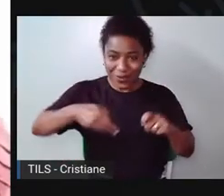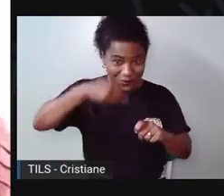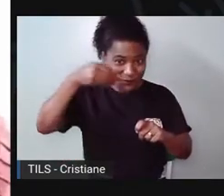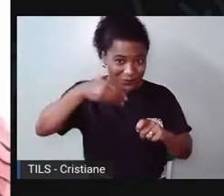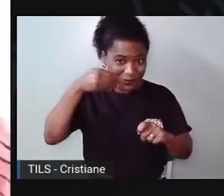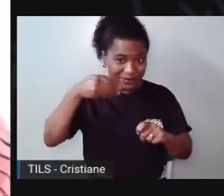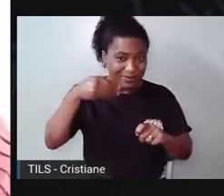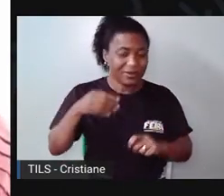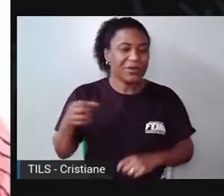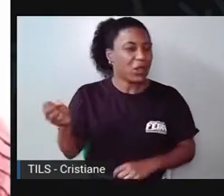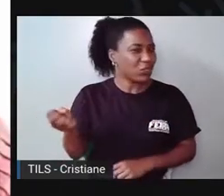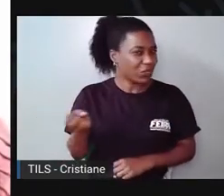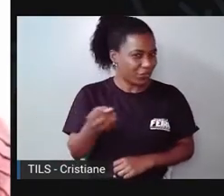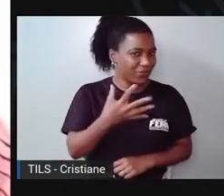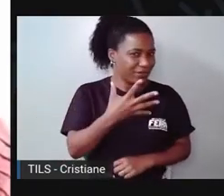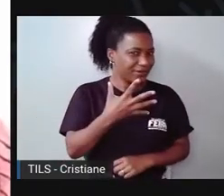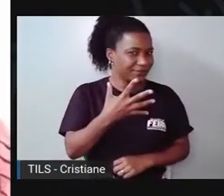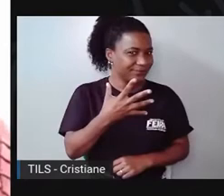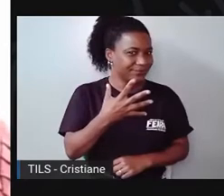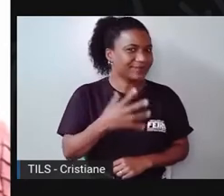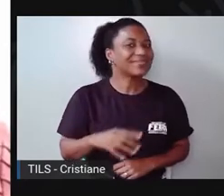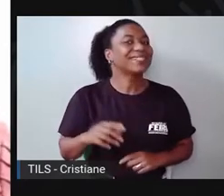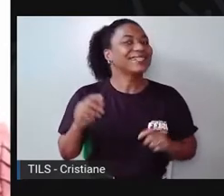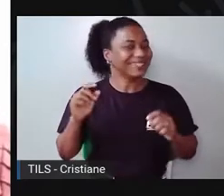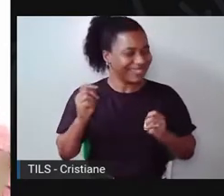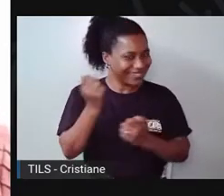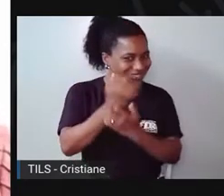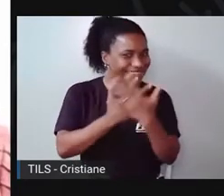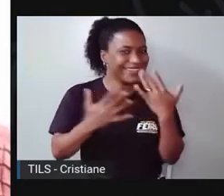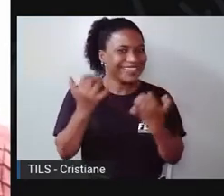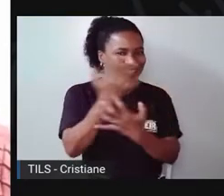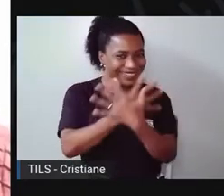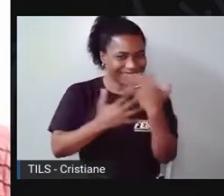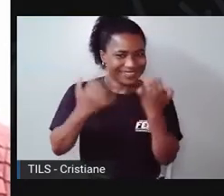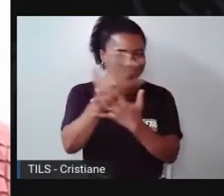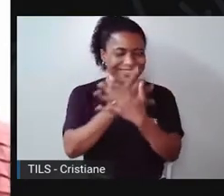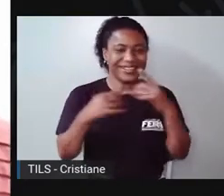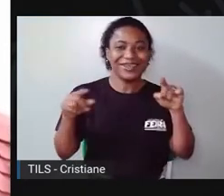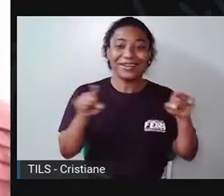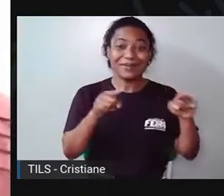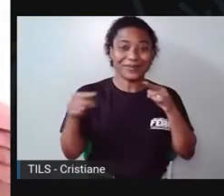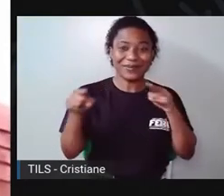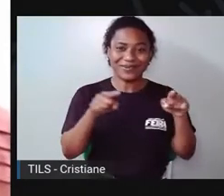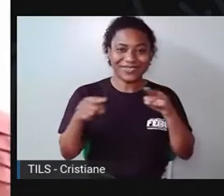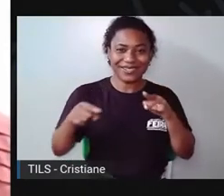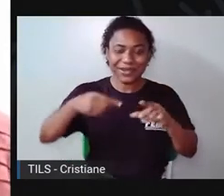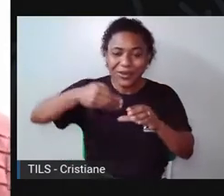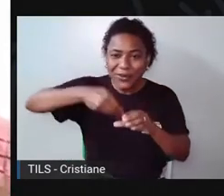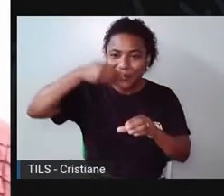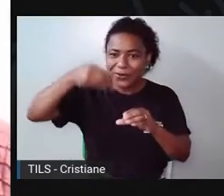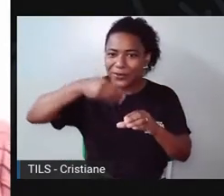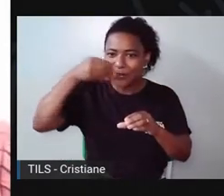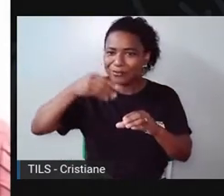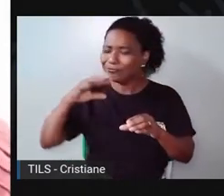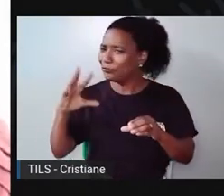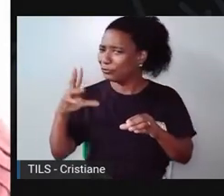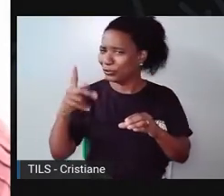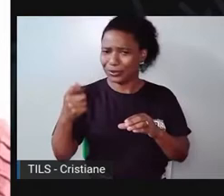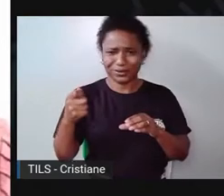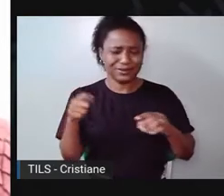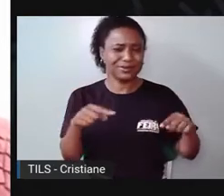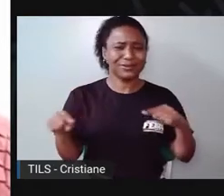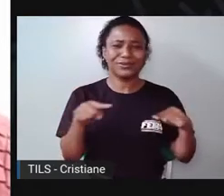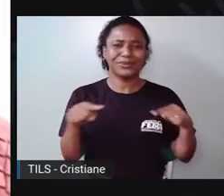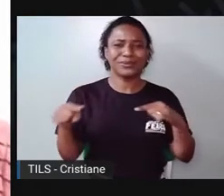Tem uma música que a gente consegue fazer música com colheres. Aliás, todas as músicas, todos os ritmos,